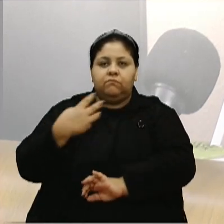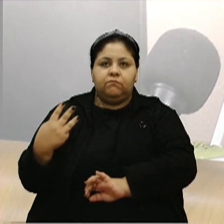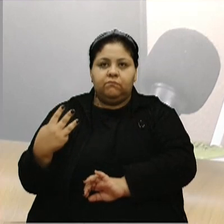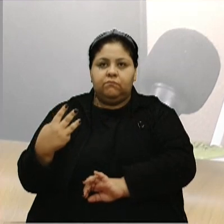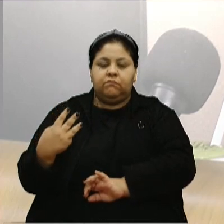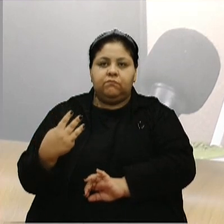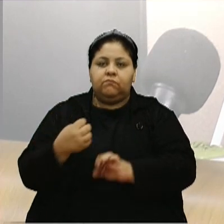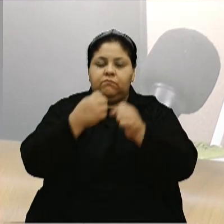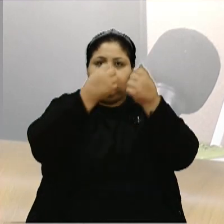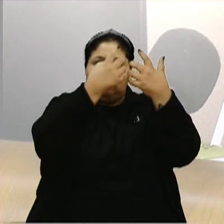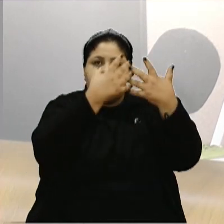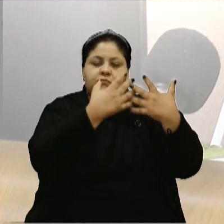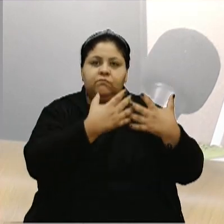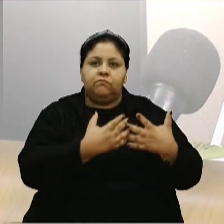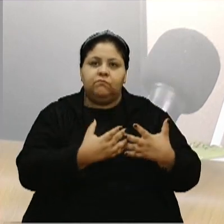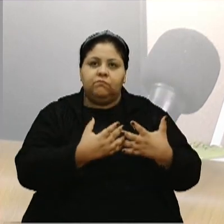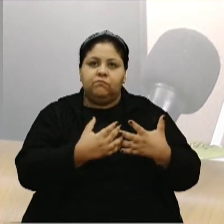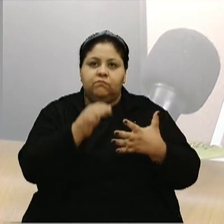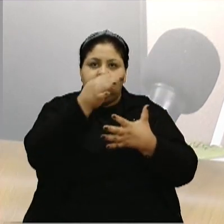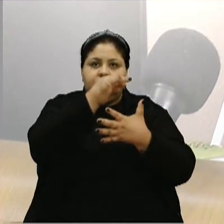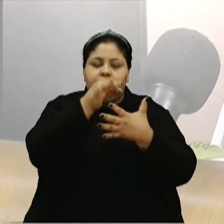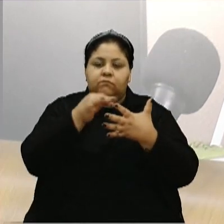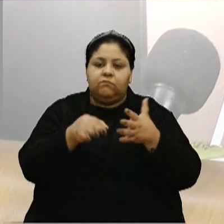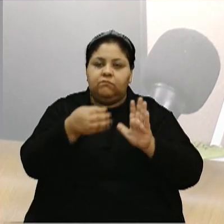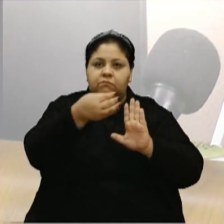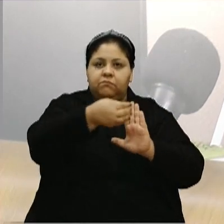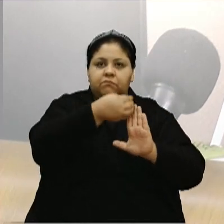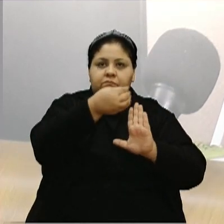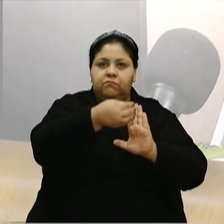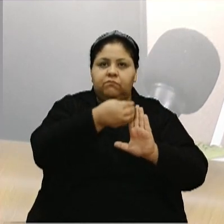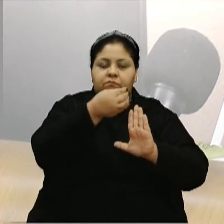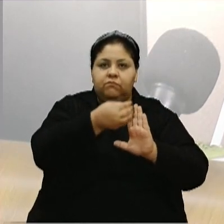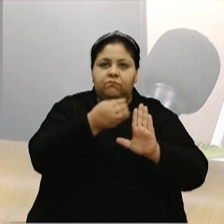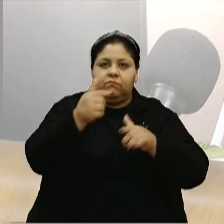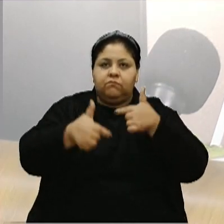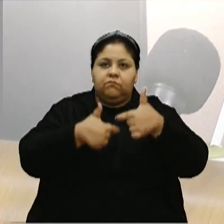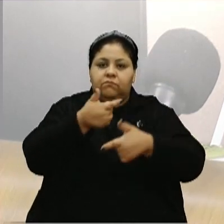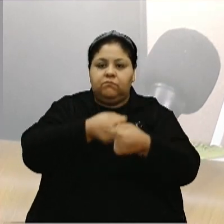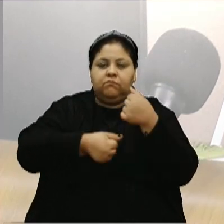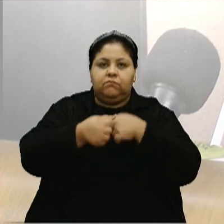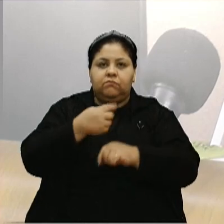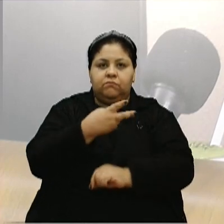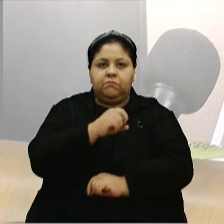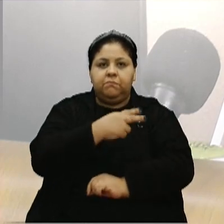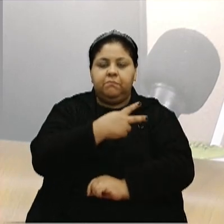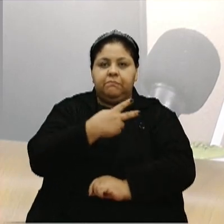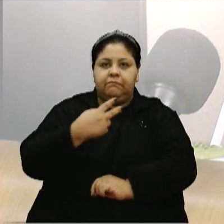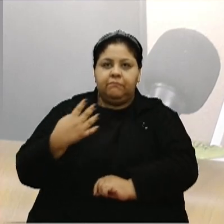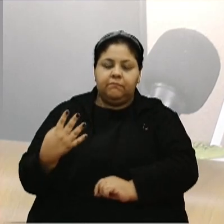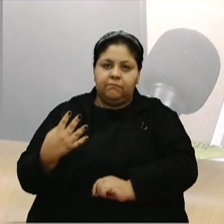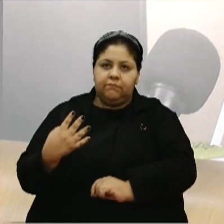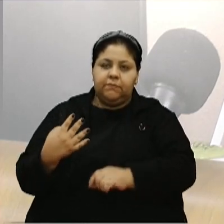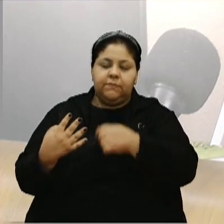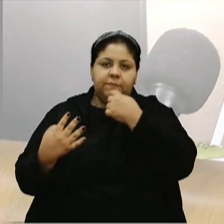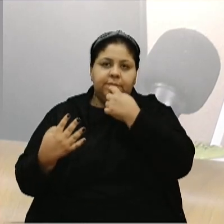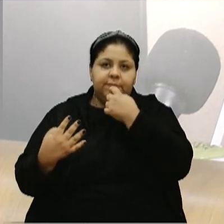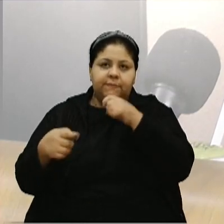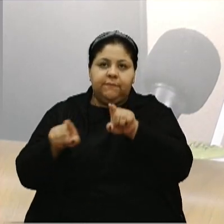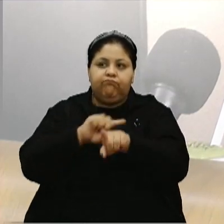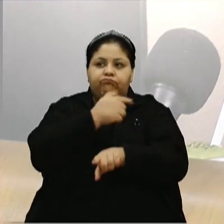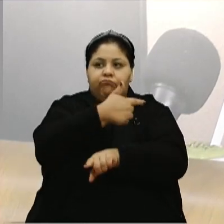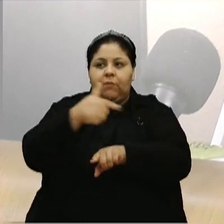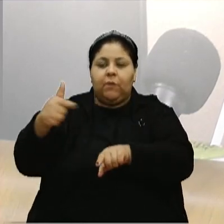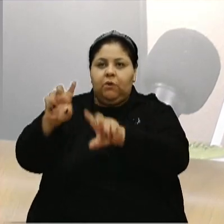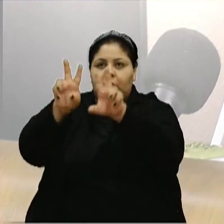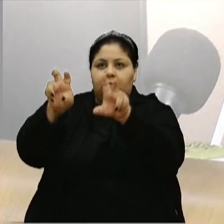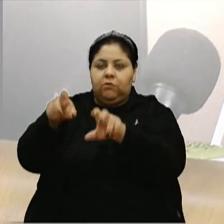que dispõe sobre as diretrizes orçamentárias para o exercício financeiro de 2024 e da outras